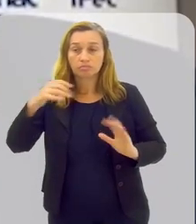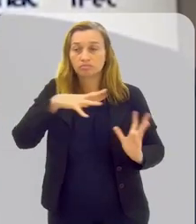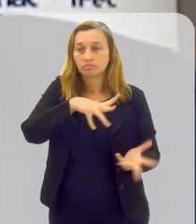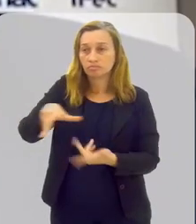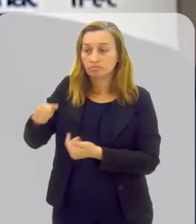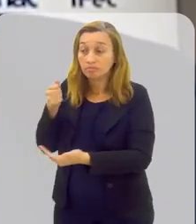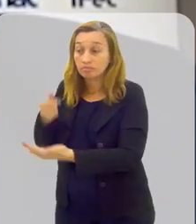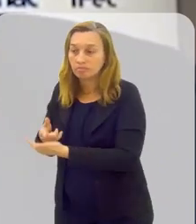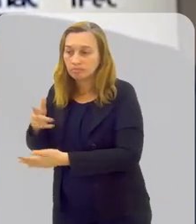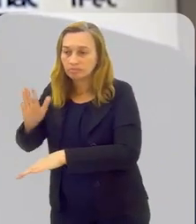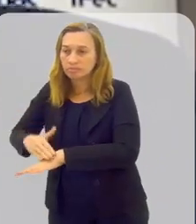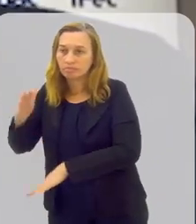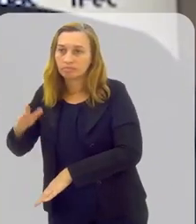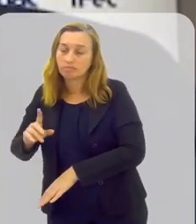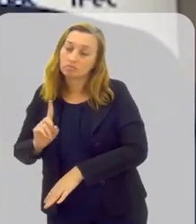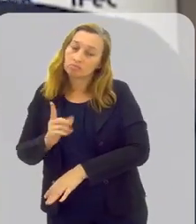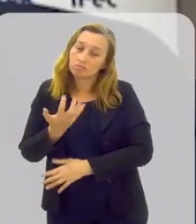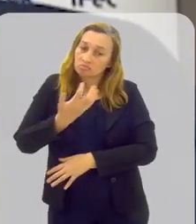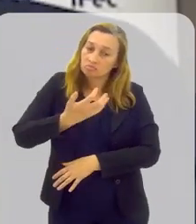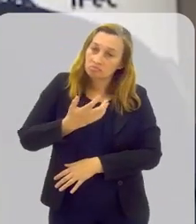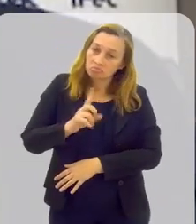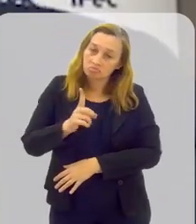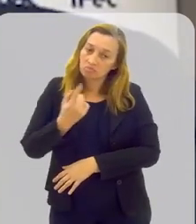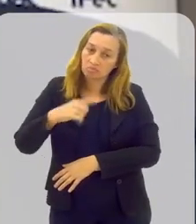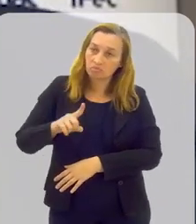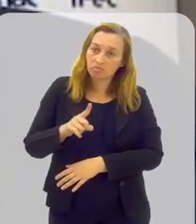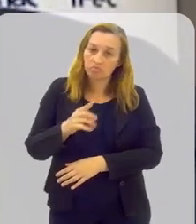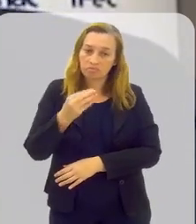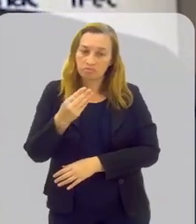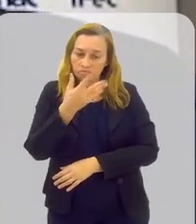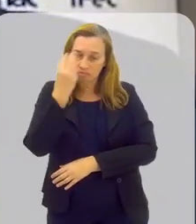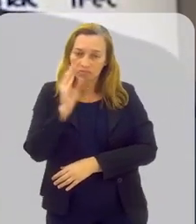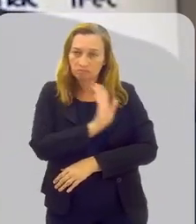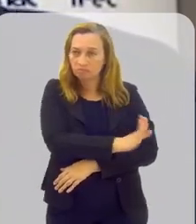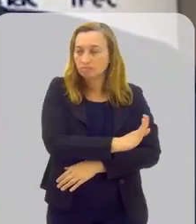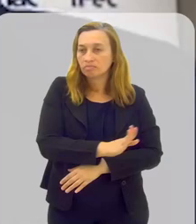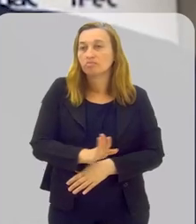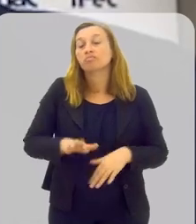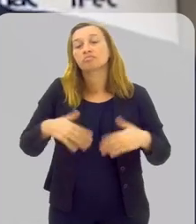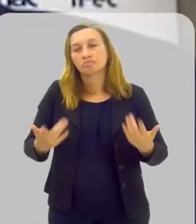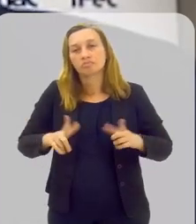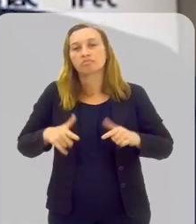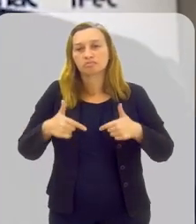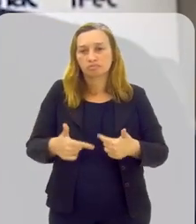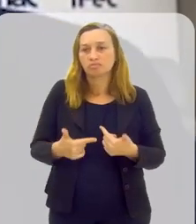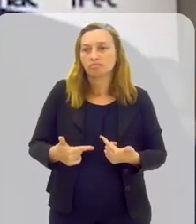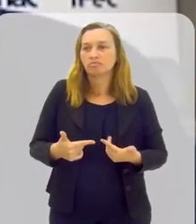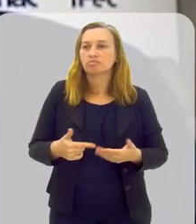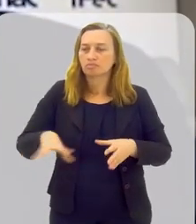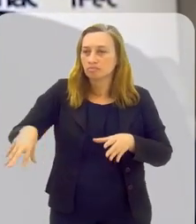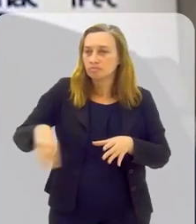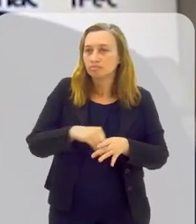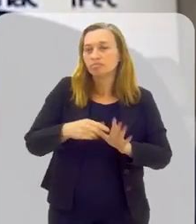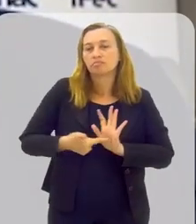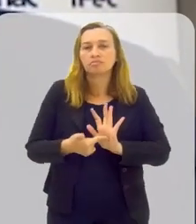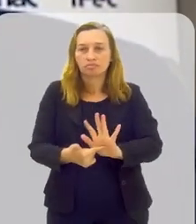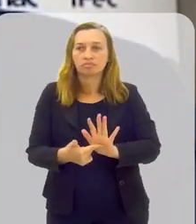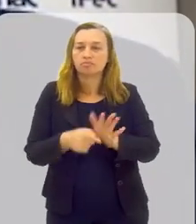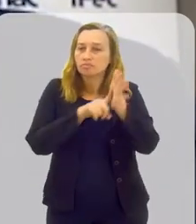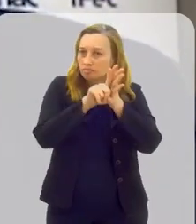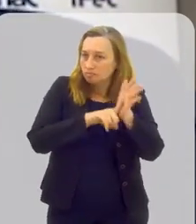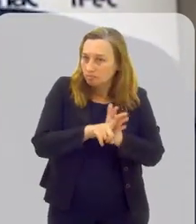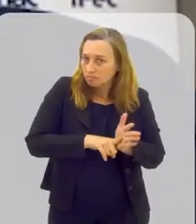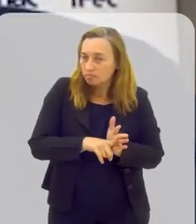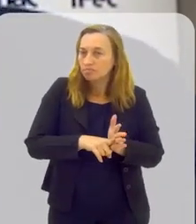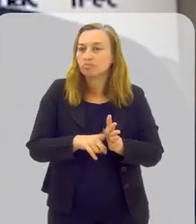planeta, ele pagaria mais. O que não é, ele deixaria de lado. Então, são essas ações que a gente vem fomentando e demonstrando